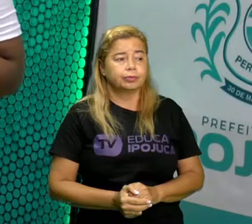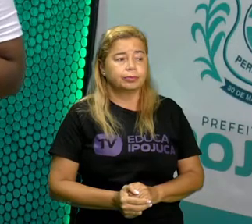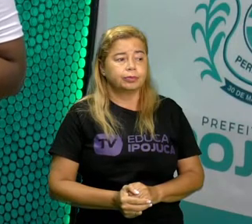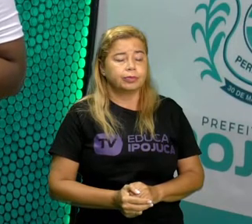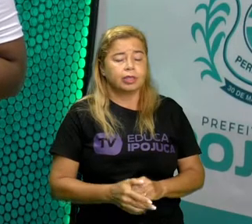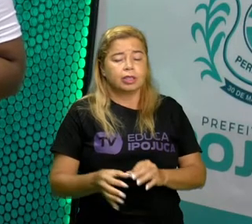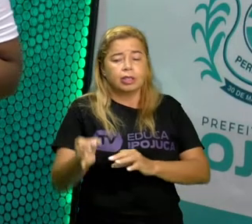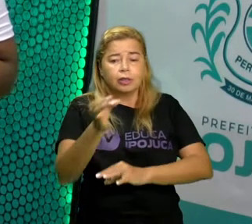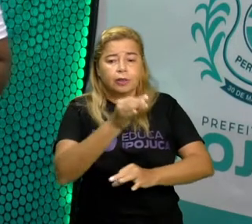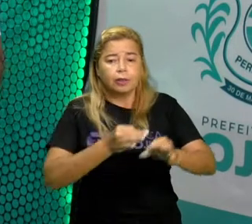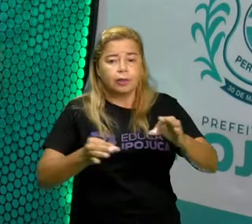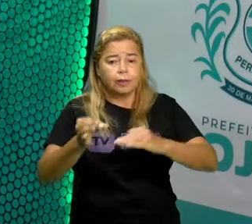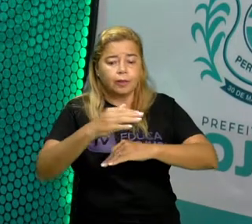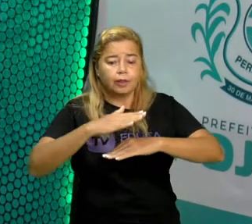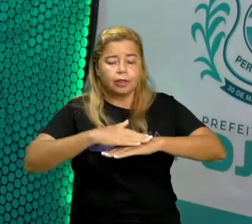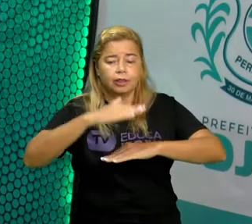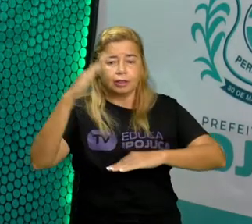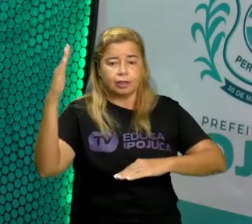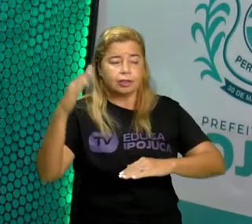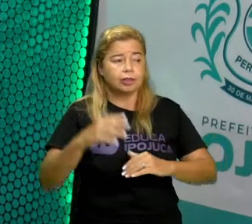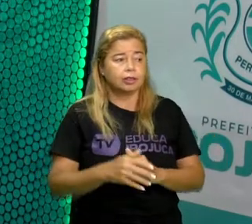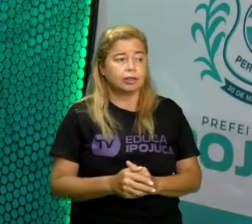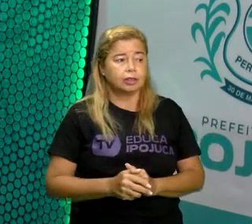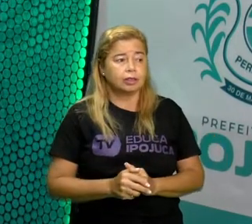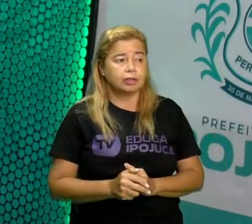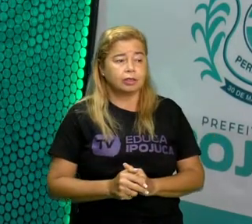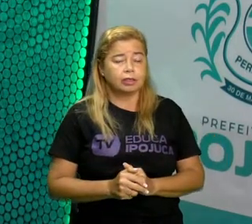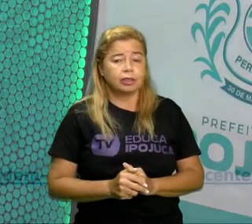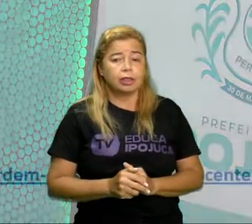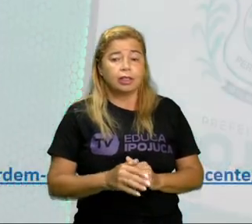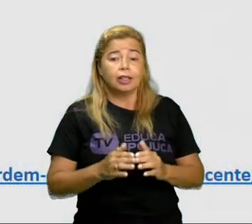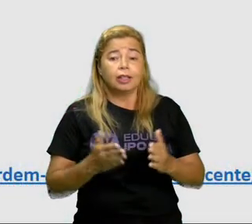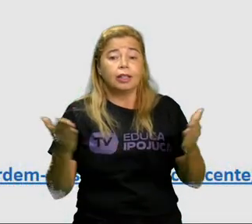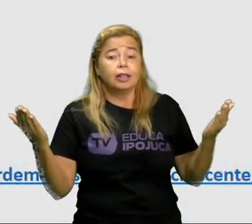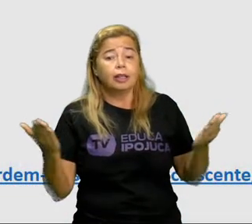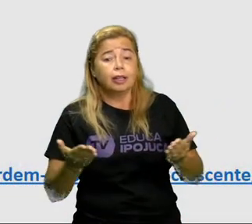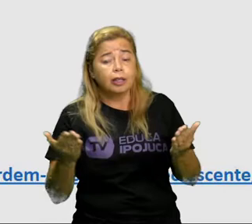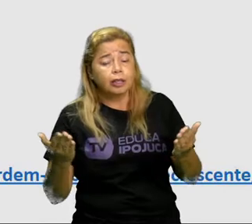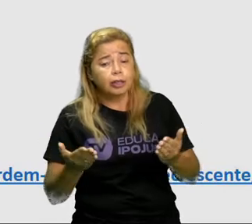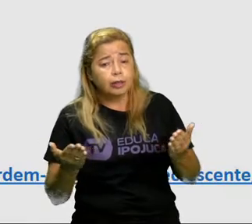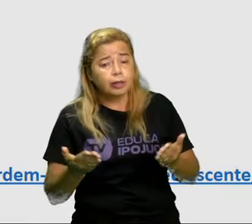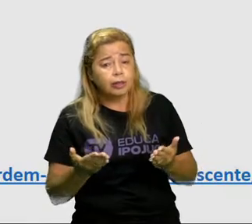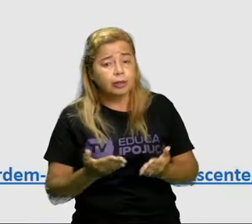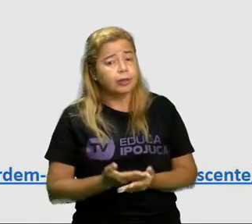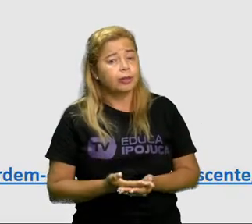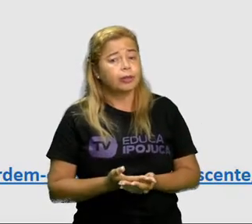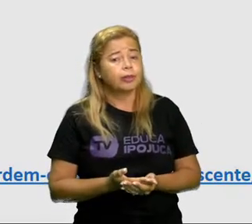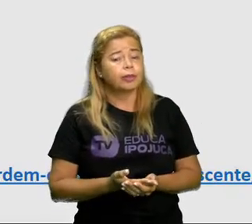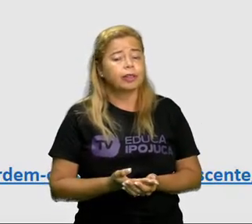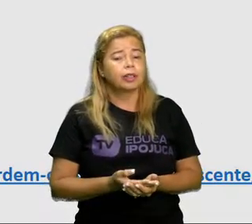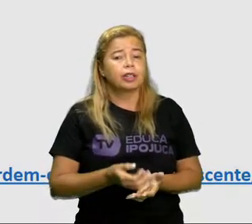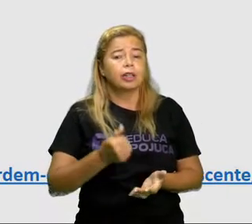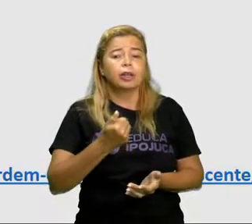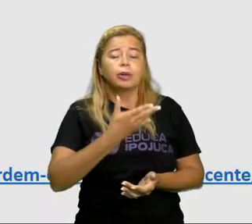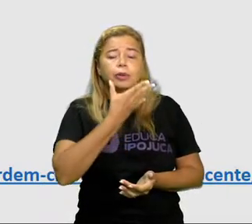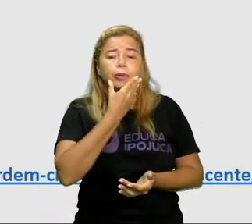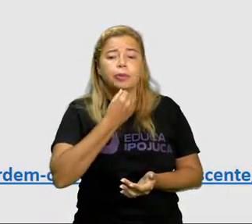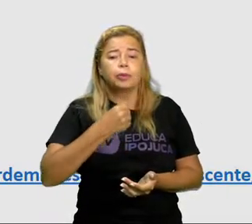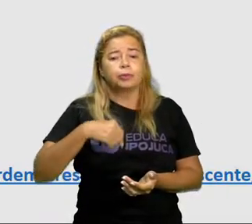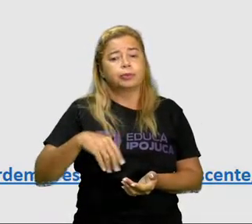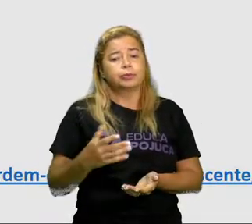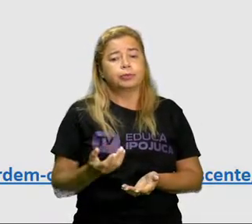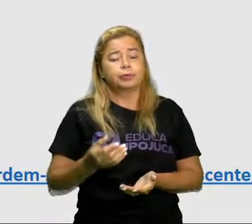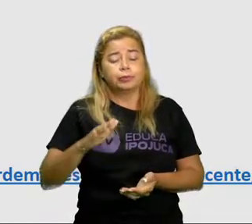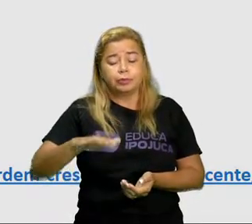Vamos lá. E agora o coleguinha está descendo. Observe que ele está lá na casa do 10.